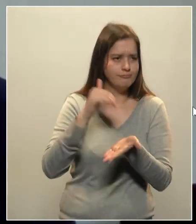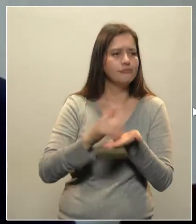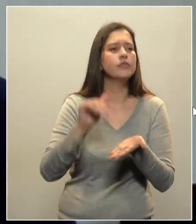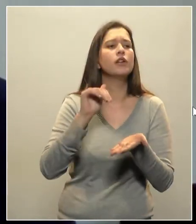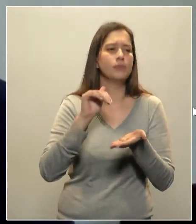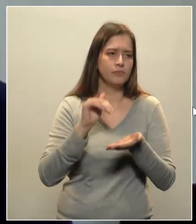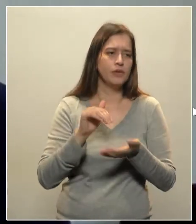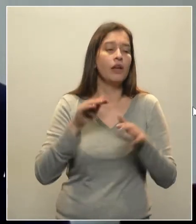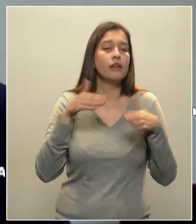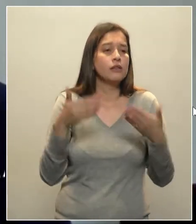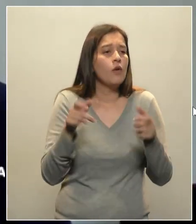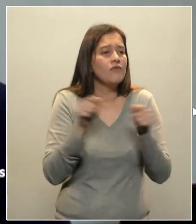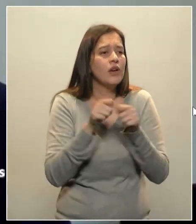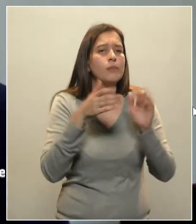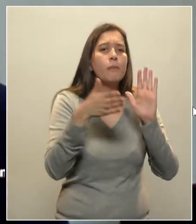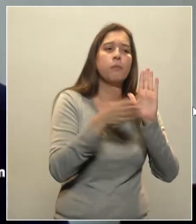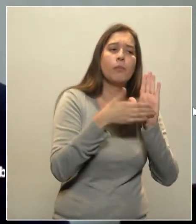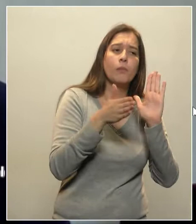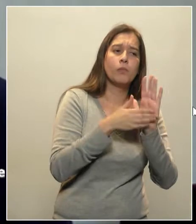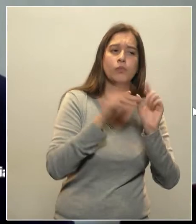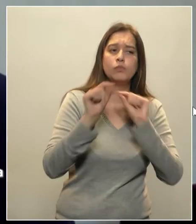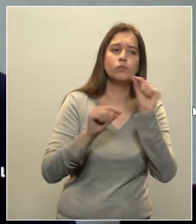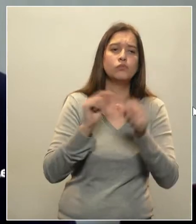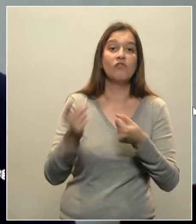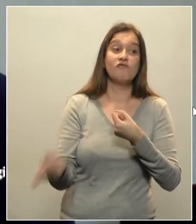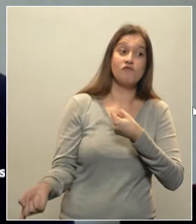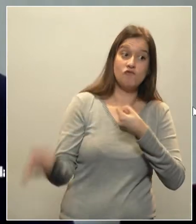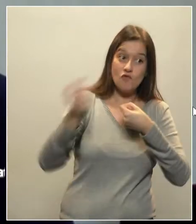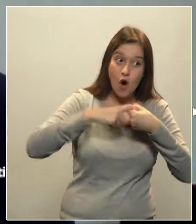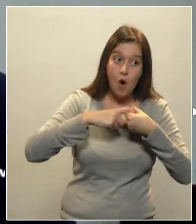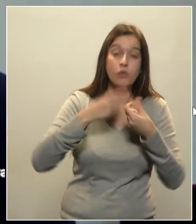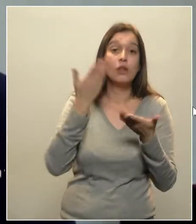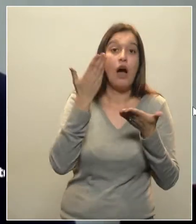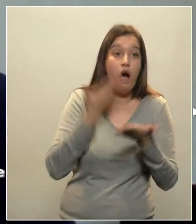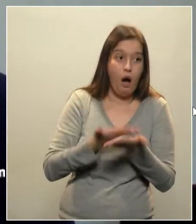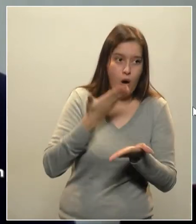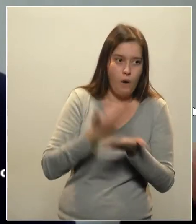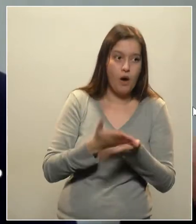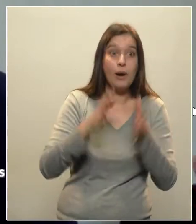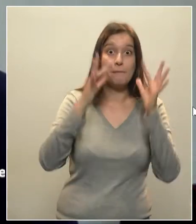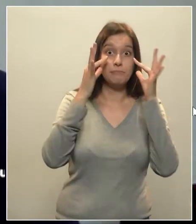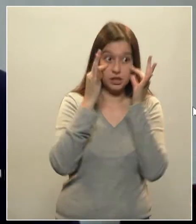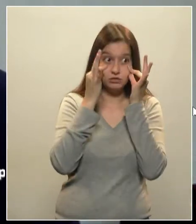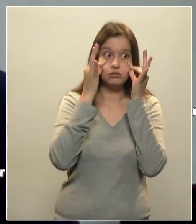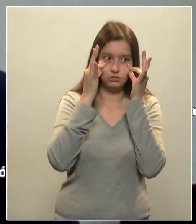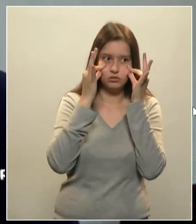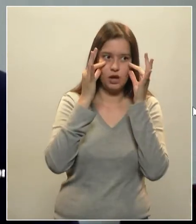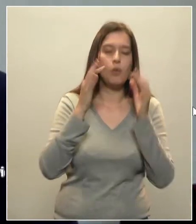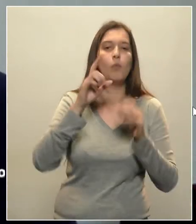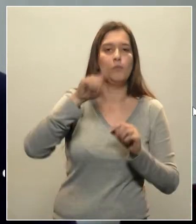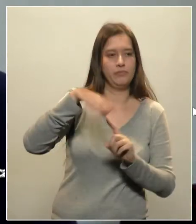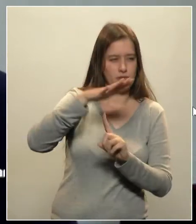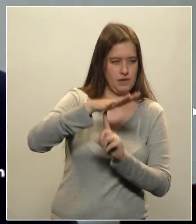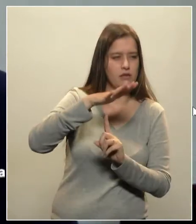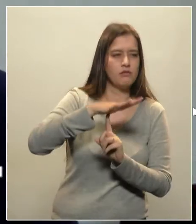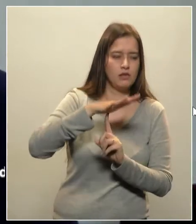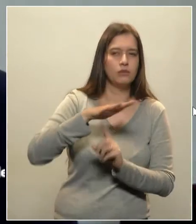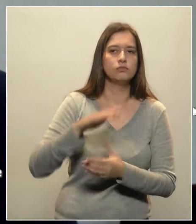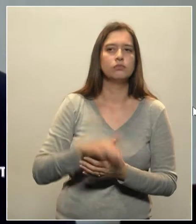o retorno às aulas presenciais no Estado do Paraná e isto,